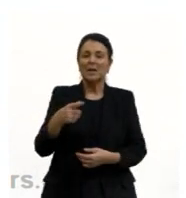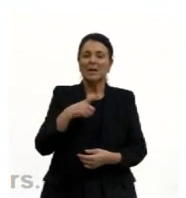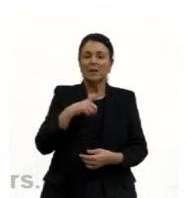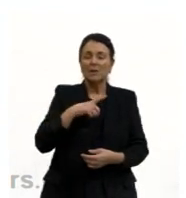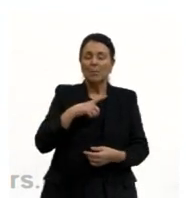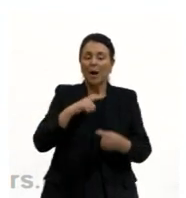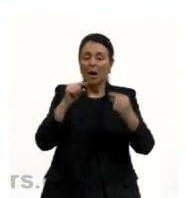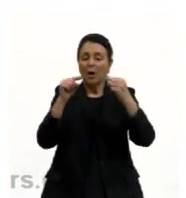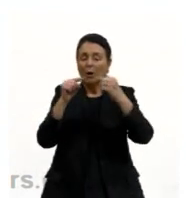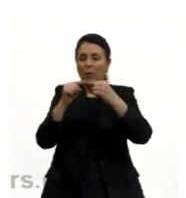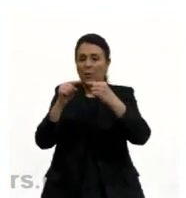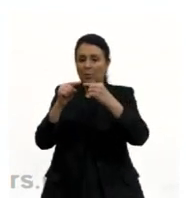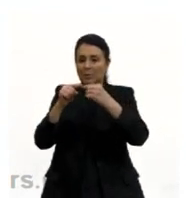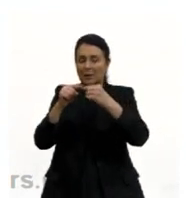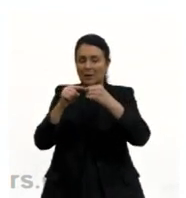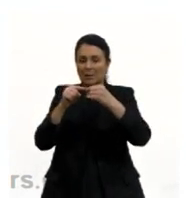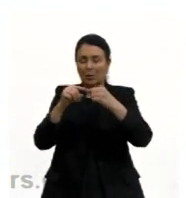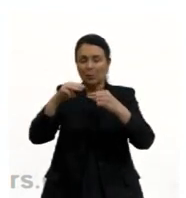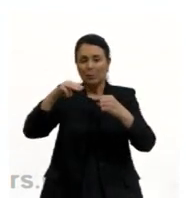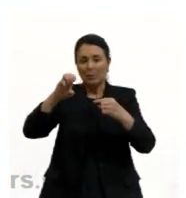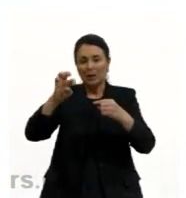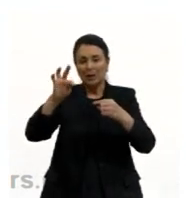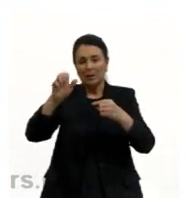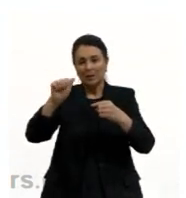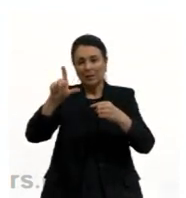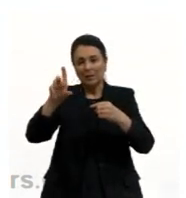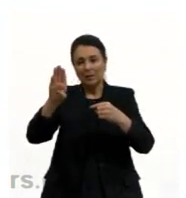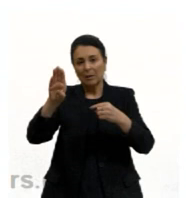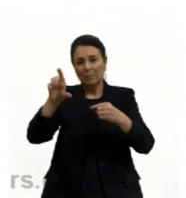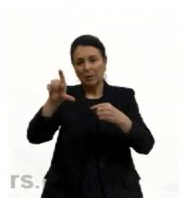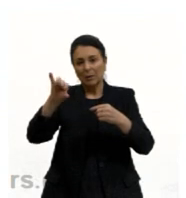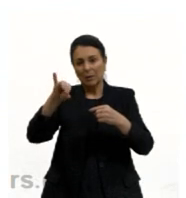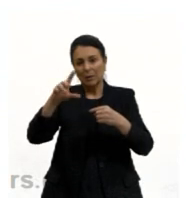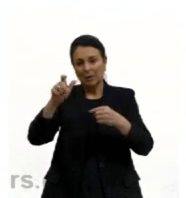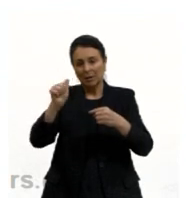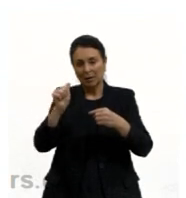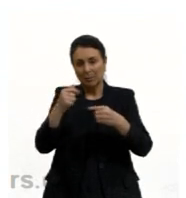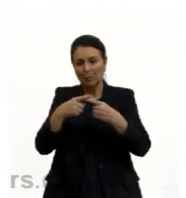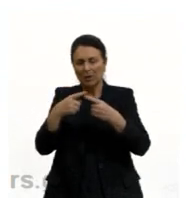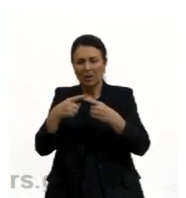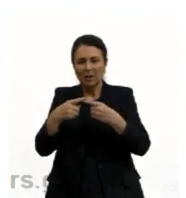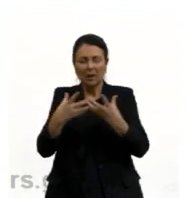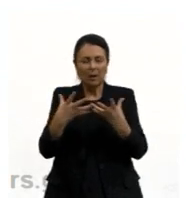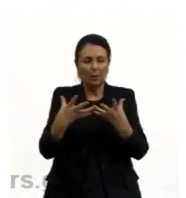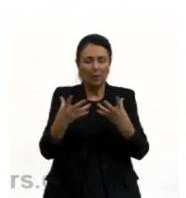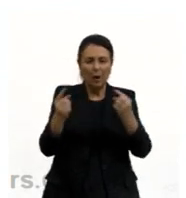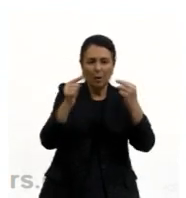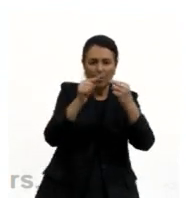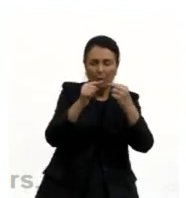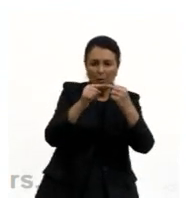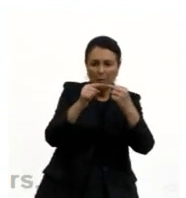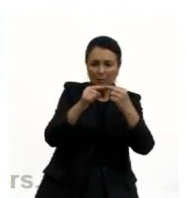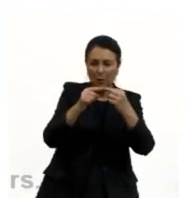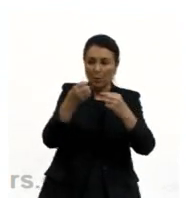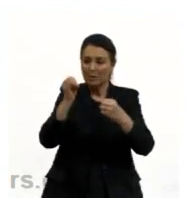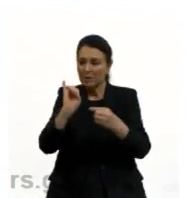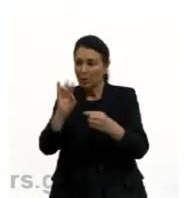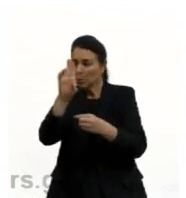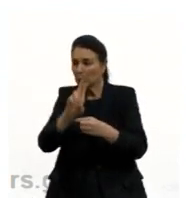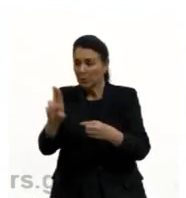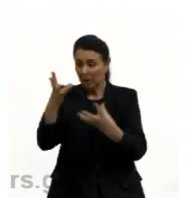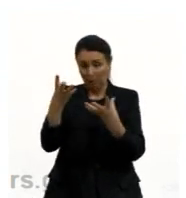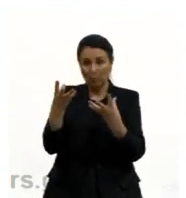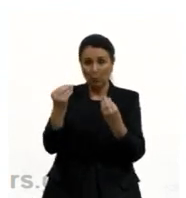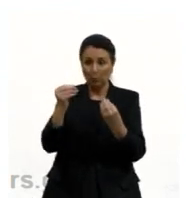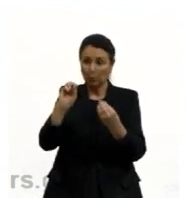é uma combinação metabólica feita na medida certa. Por que uma receita? Porque se na receita eu colocar algo em excesso ou faltar